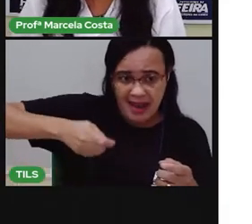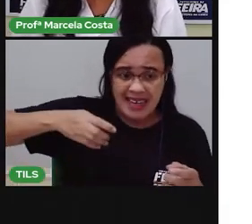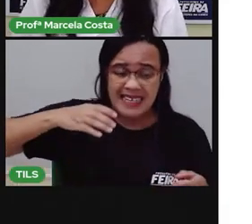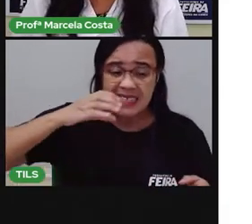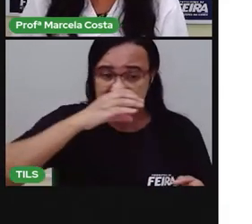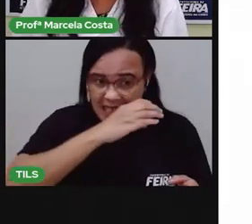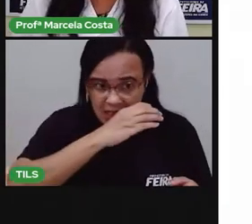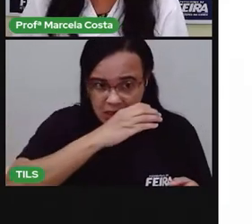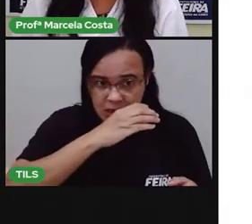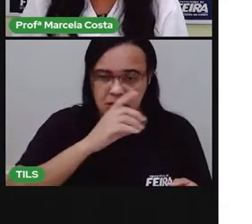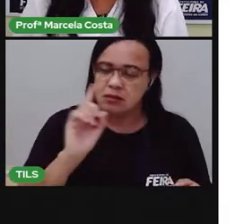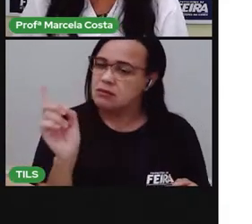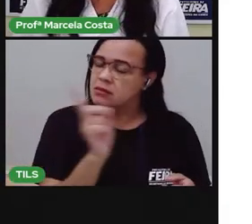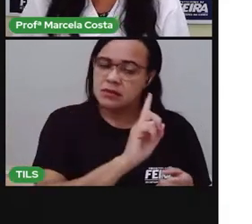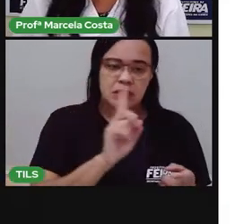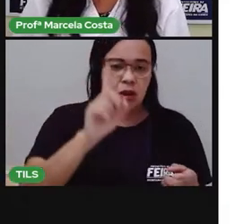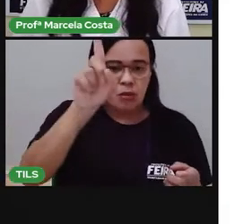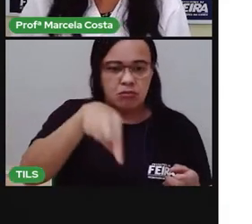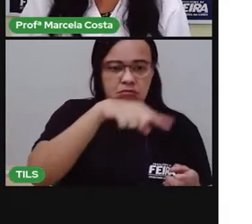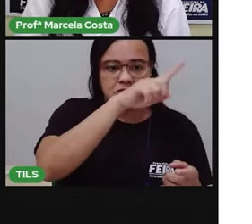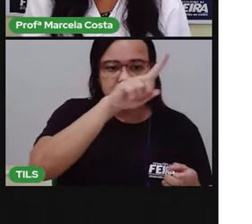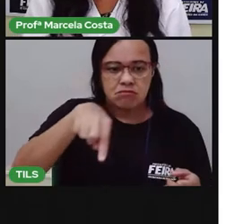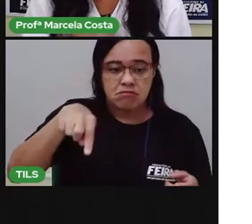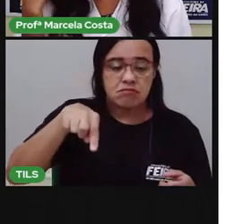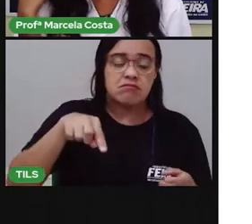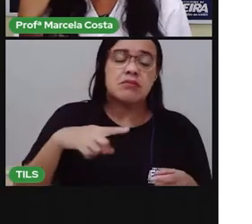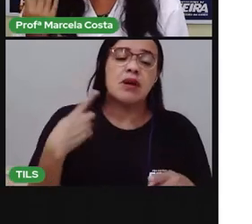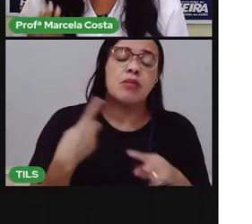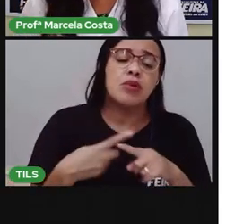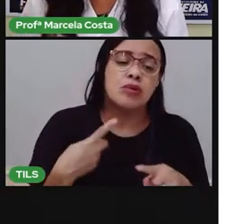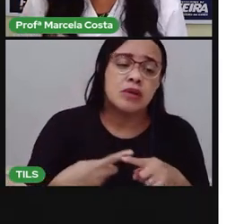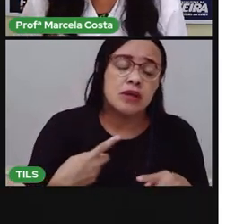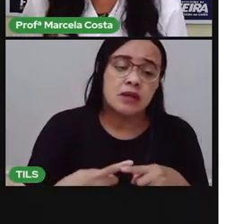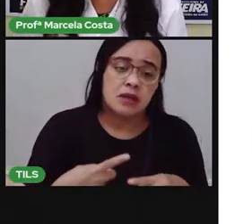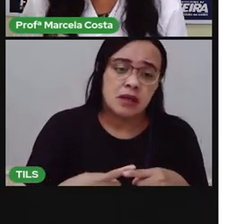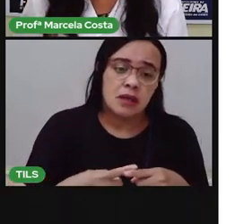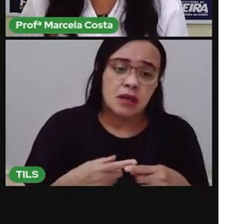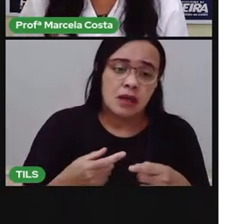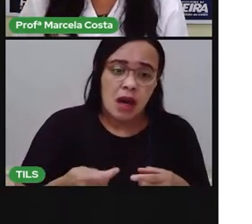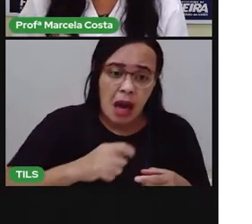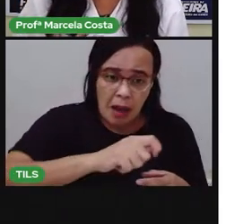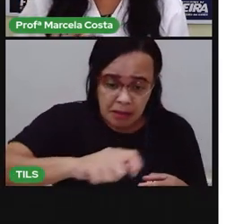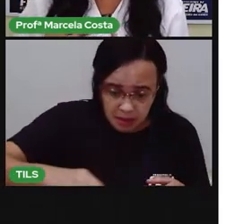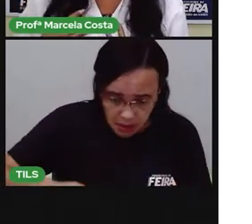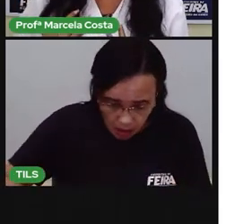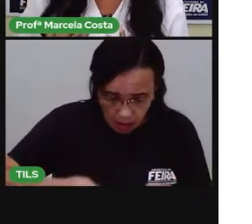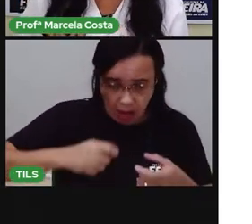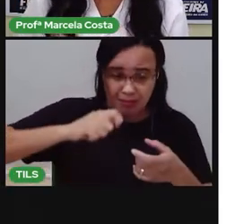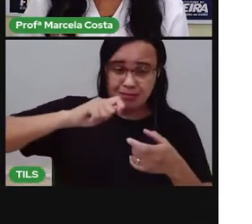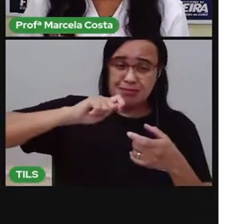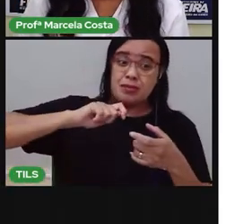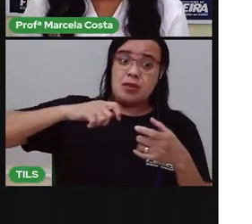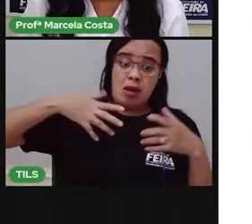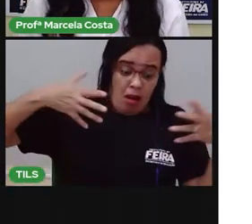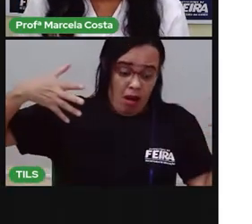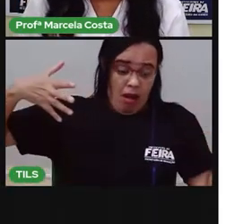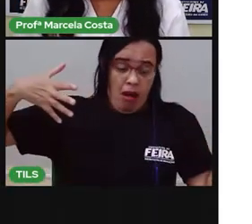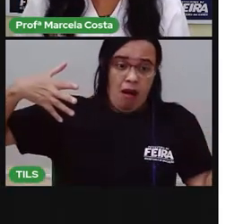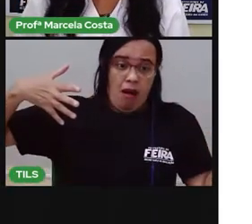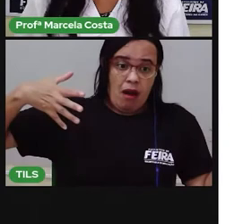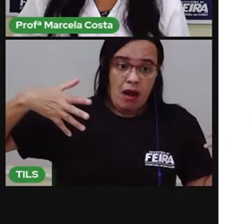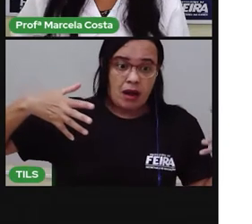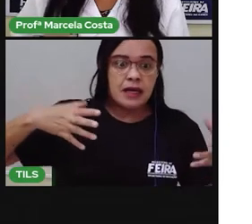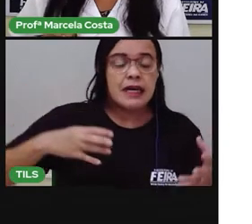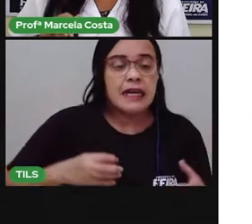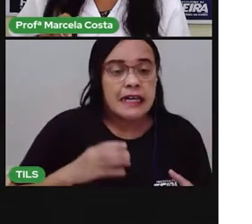fogão, não pode. Por quê? Você pode virar aquela panela quente em cima de você e causar queimaduras.